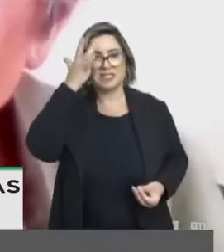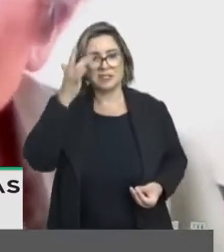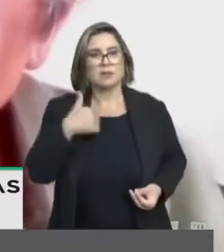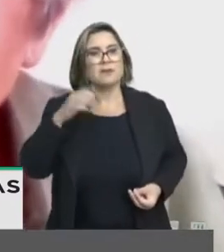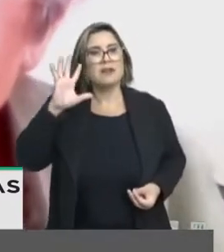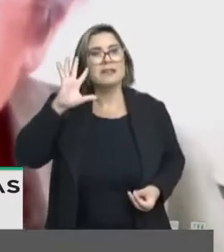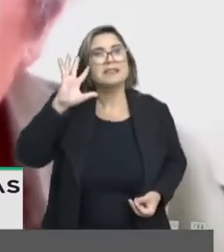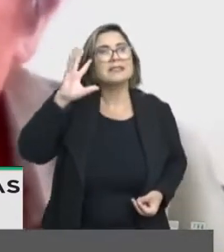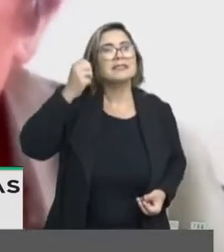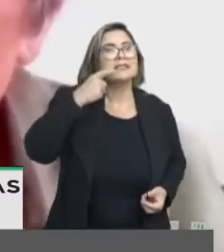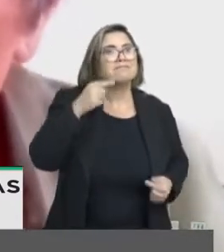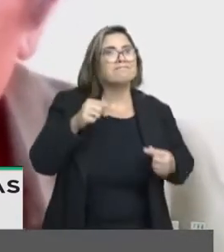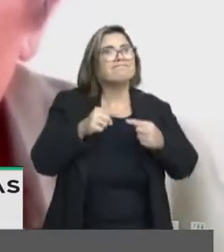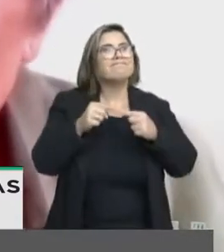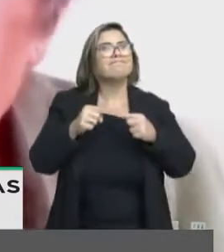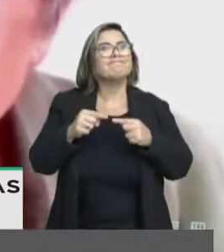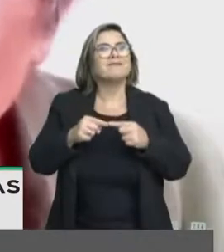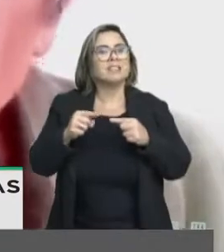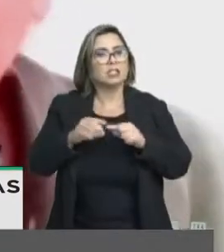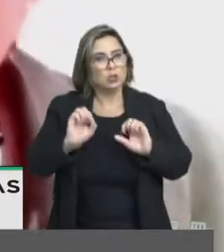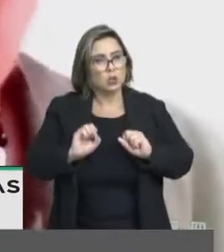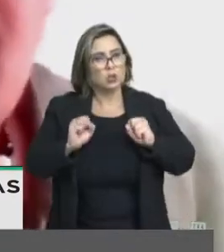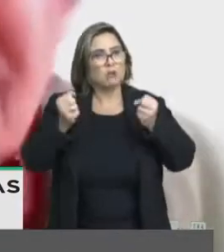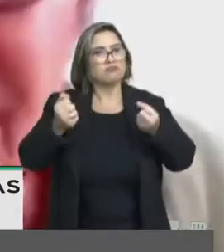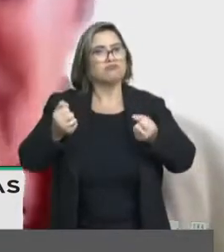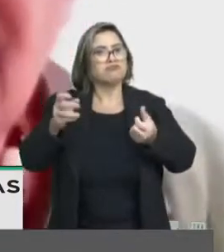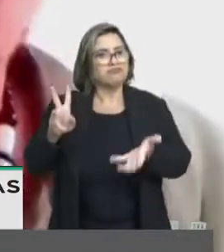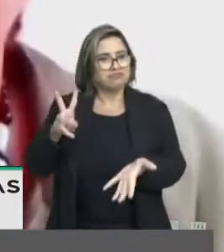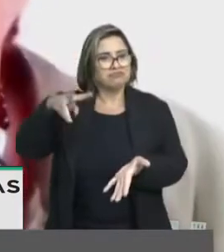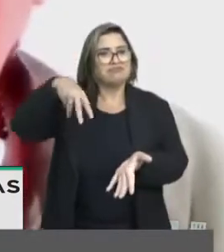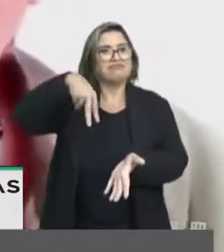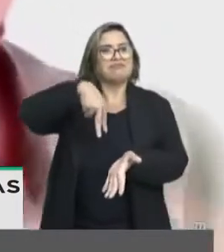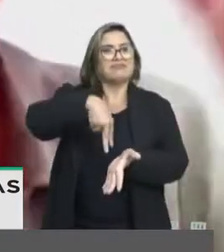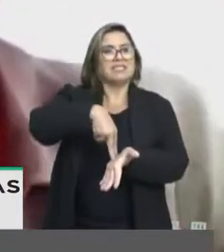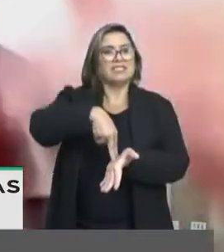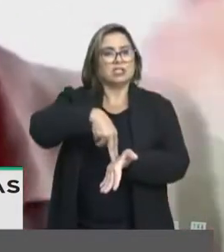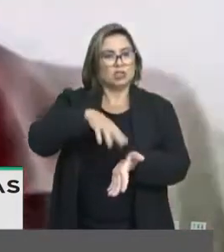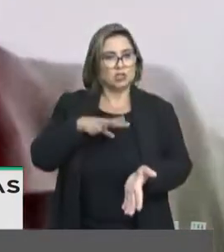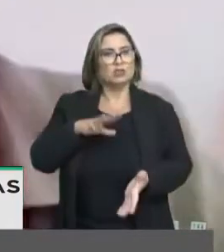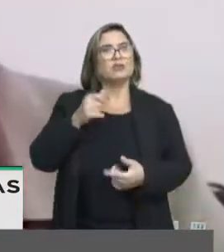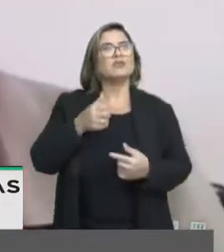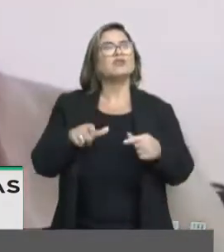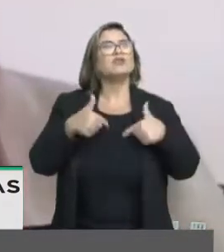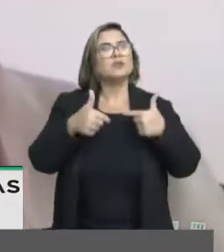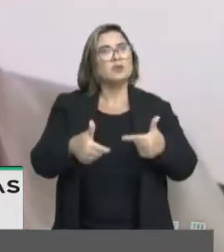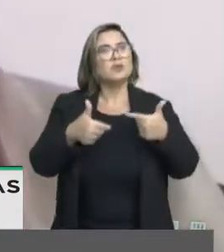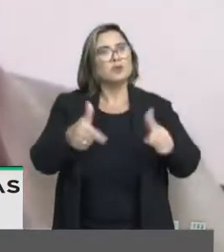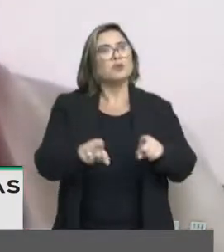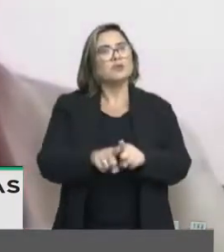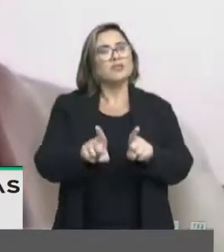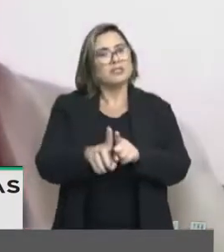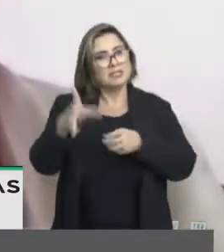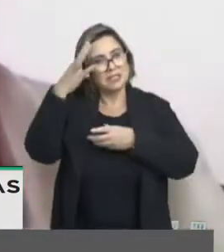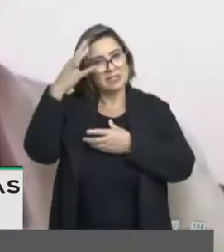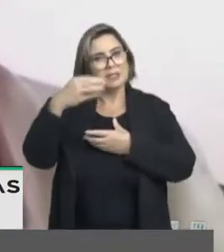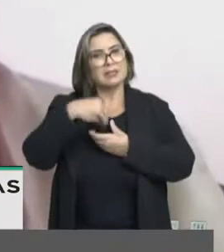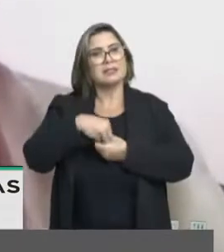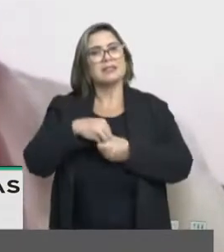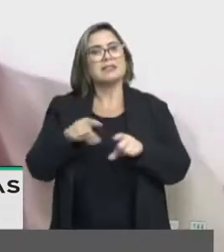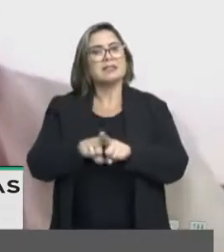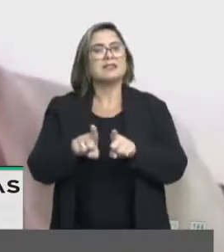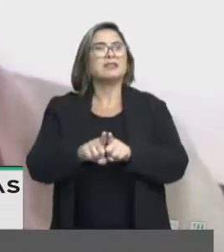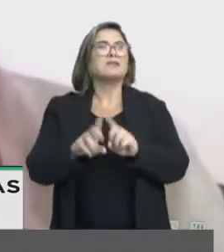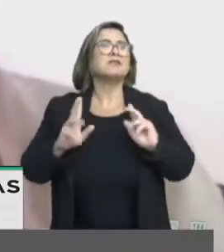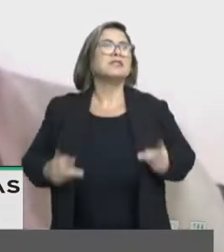poder de atuação, de protagonismo, que também é absolutamente intrínseco à nossa humanidade.